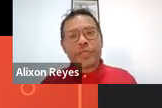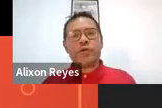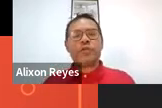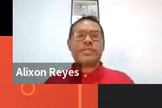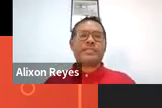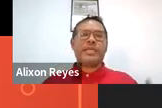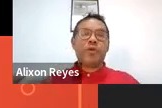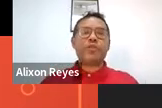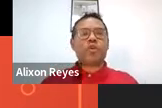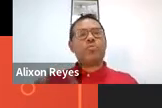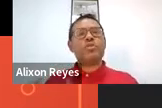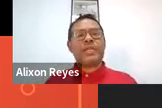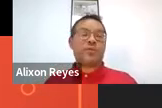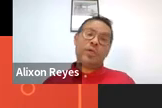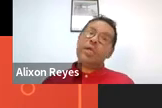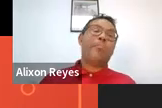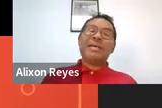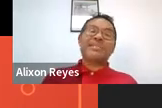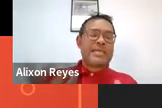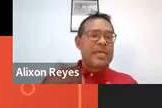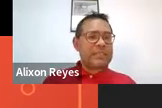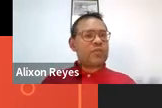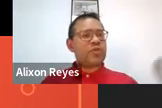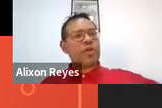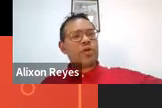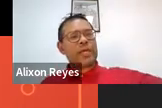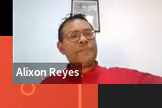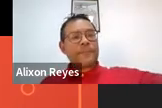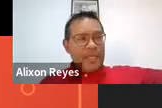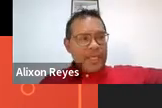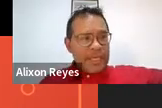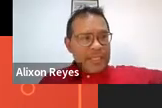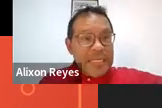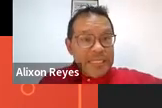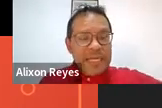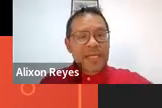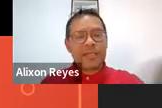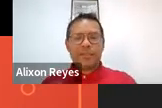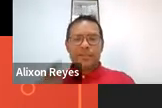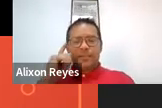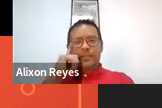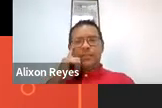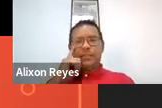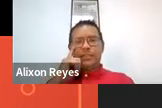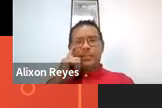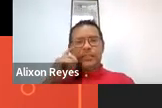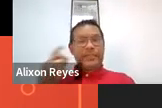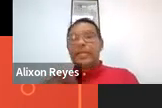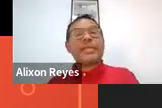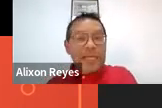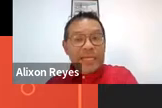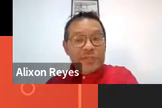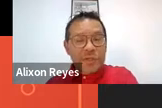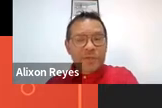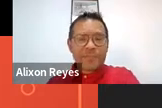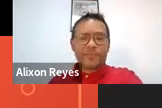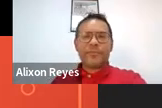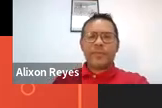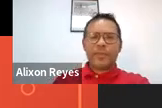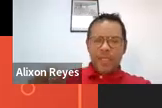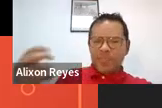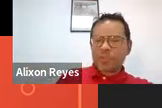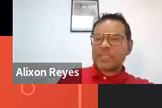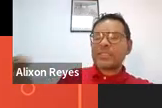não reconhecer o ocio como um direito mais além de o que dita a legislação.